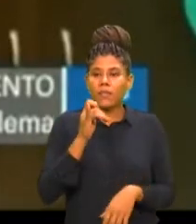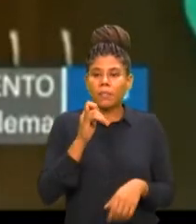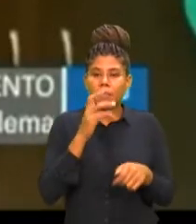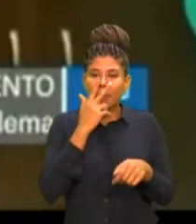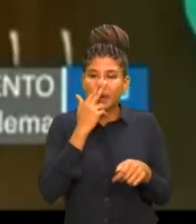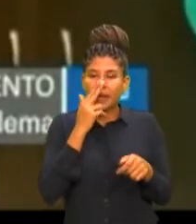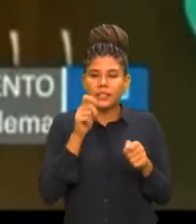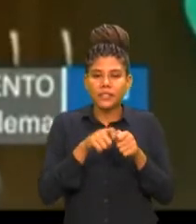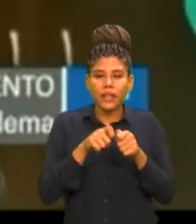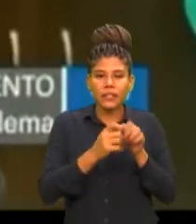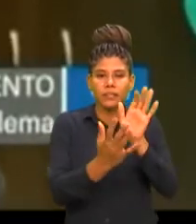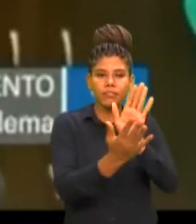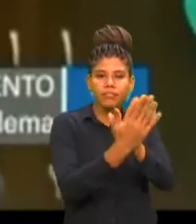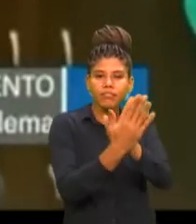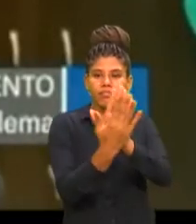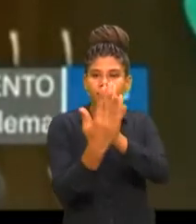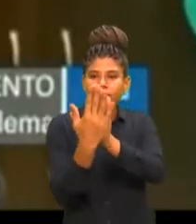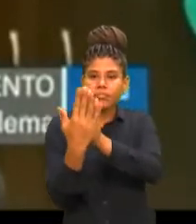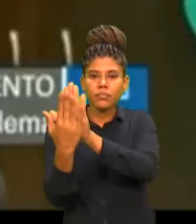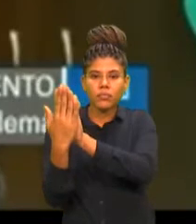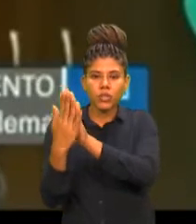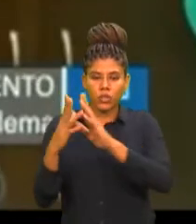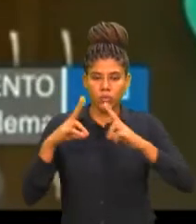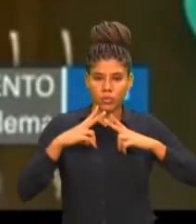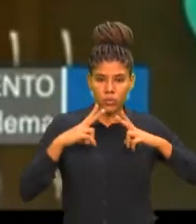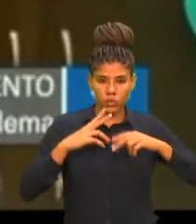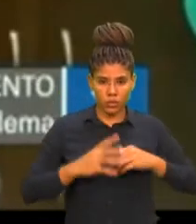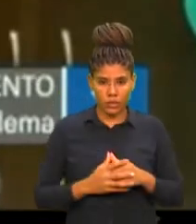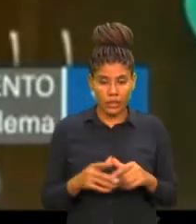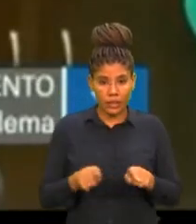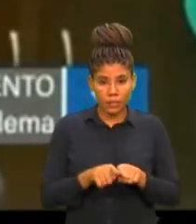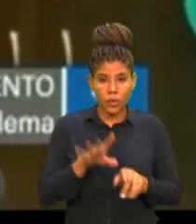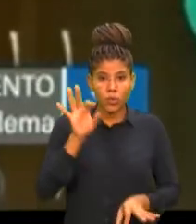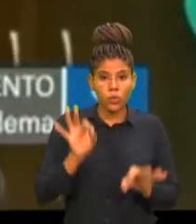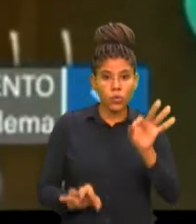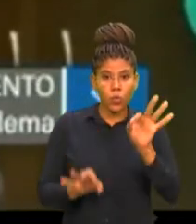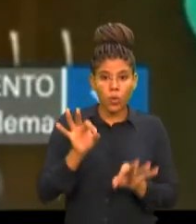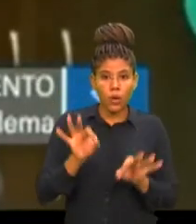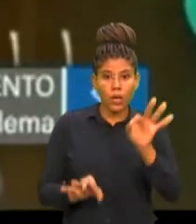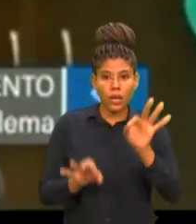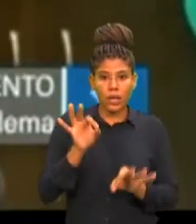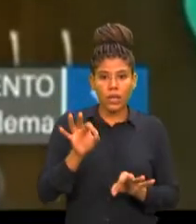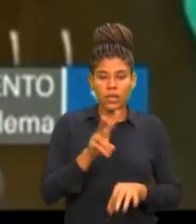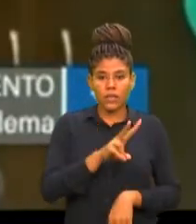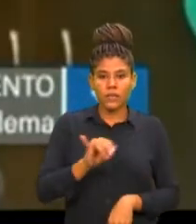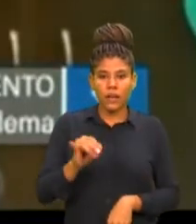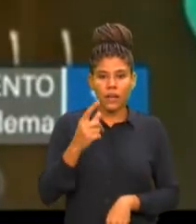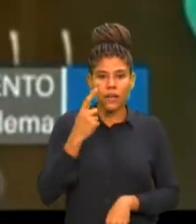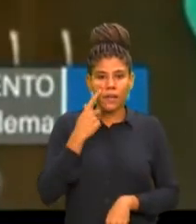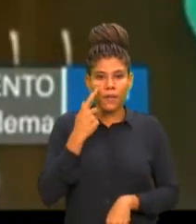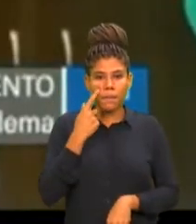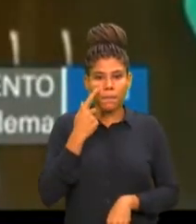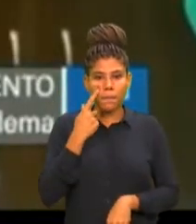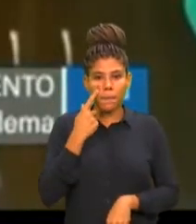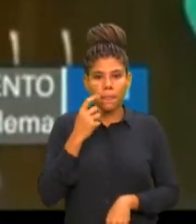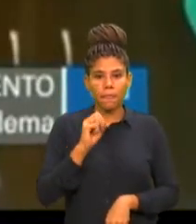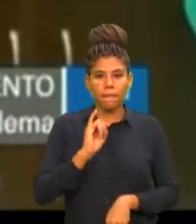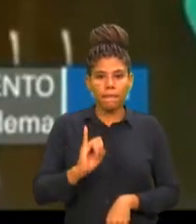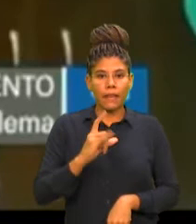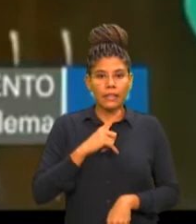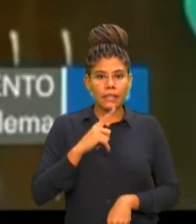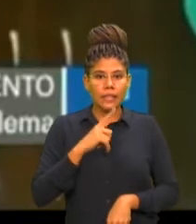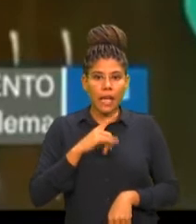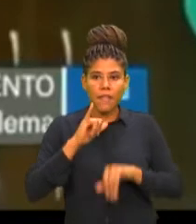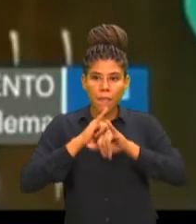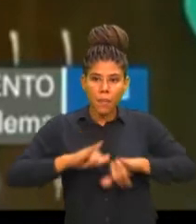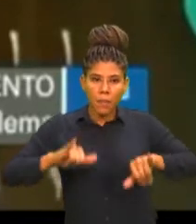O projeto também vai permitir com que o juiz analise a própria publicidade, se houve uma publicidade abusiva, se houve também